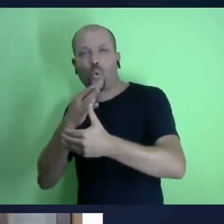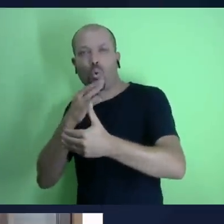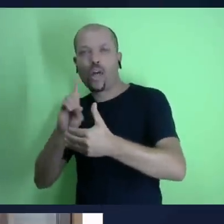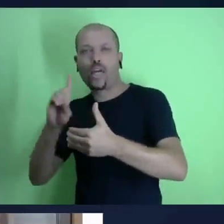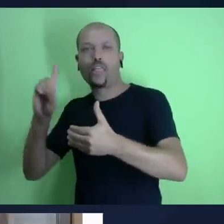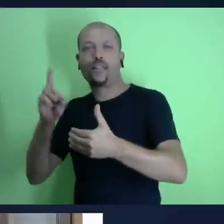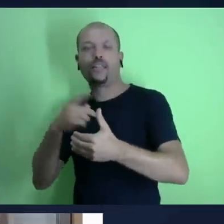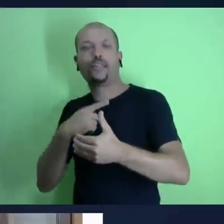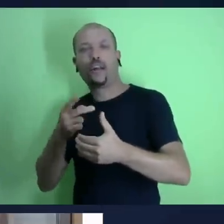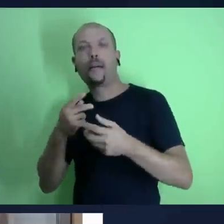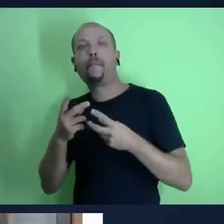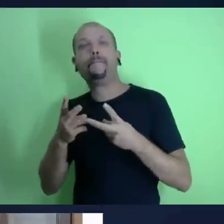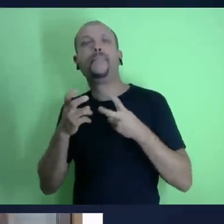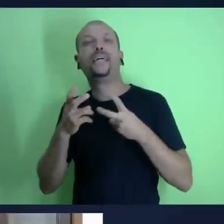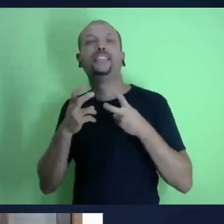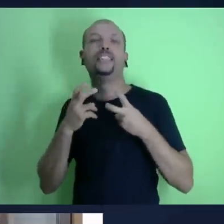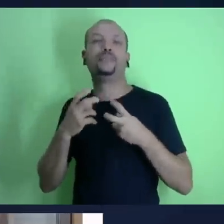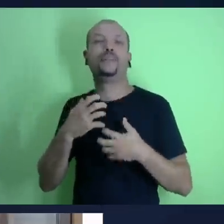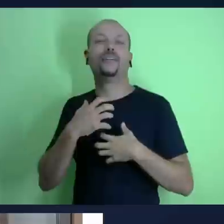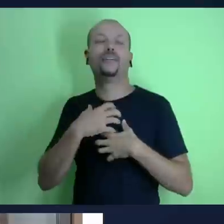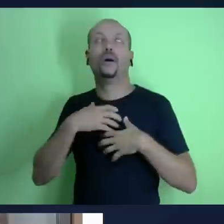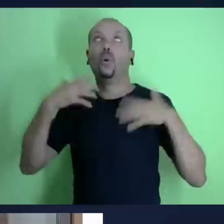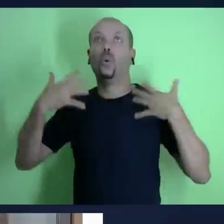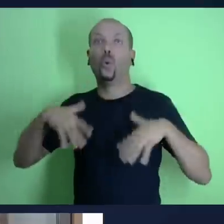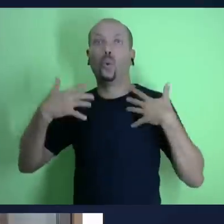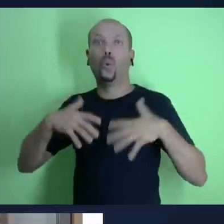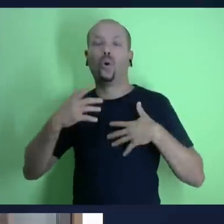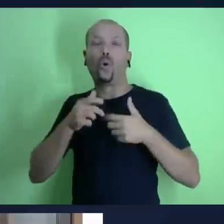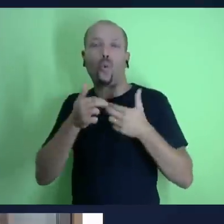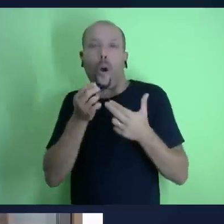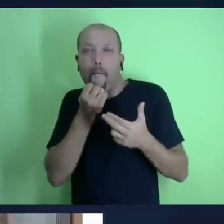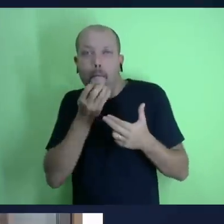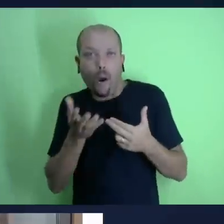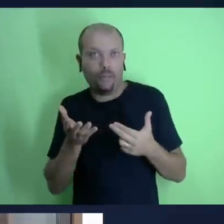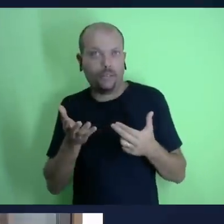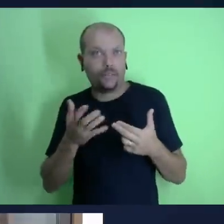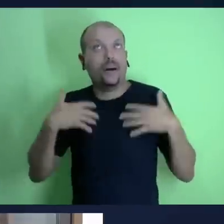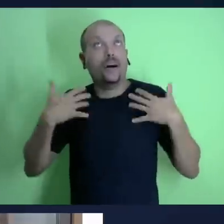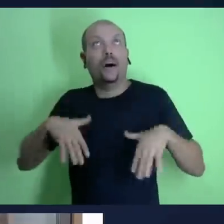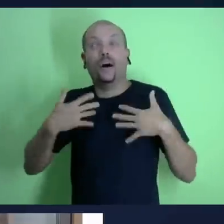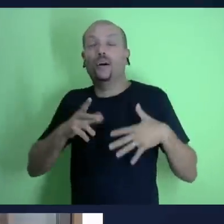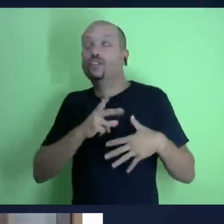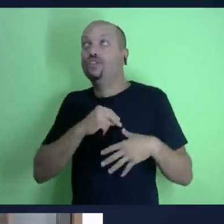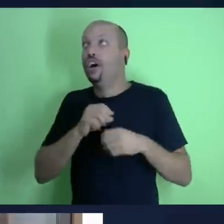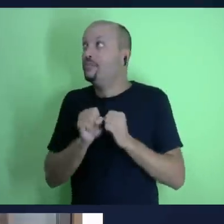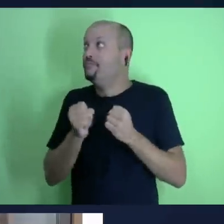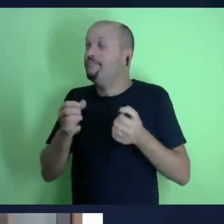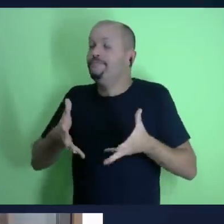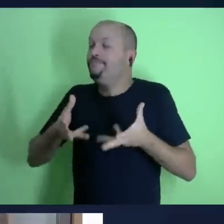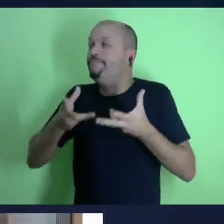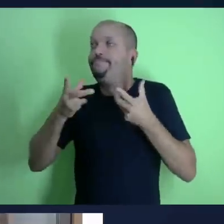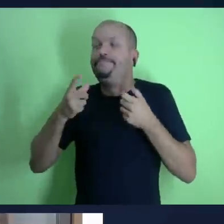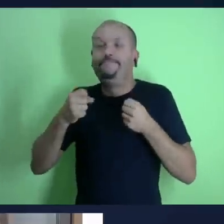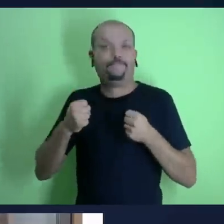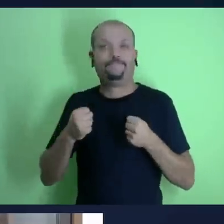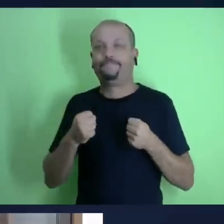humildade de Deus da paciência de Deus da tolerância de Deus né e aí quando a gente vai